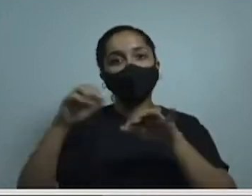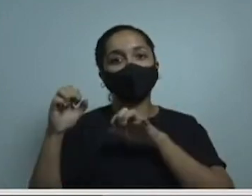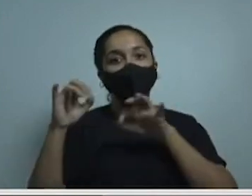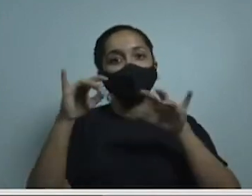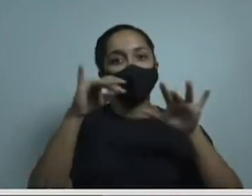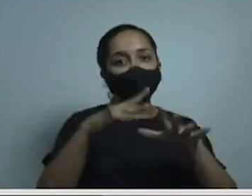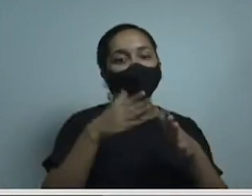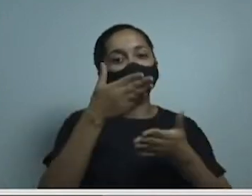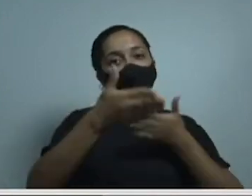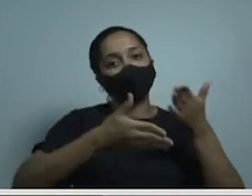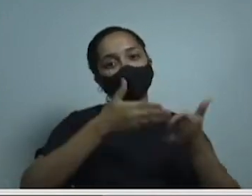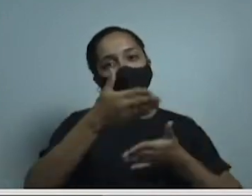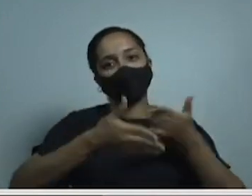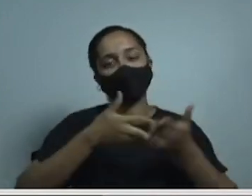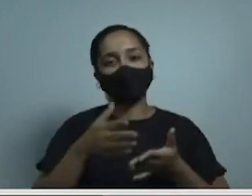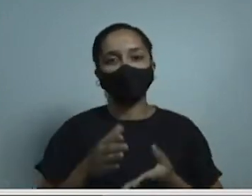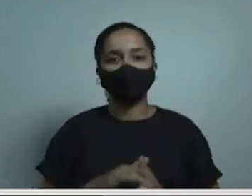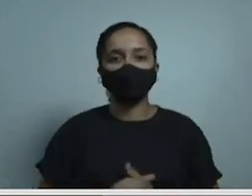esses são os desafios.